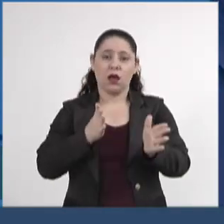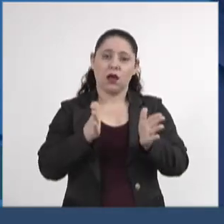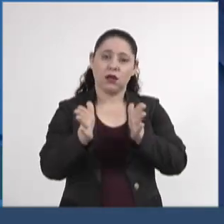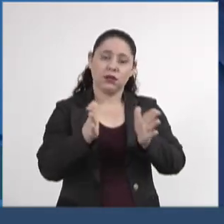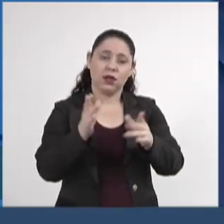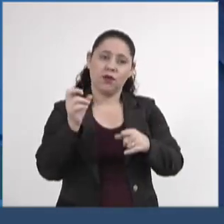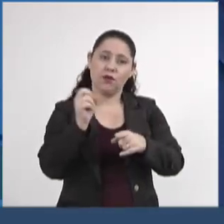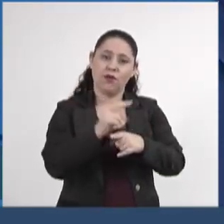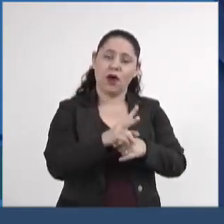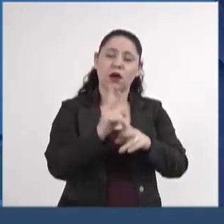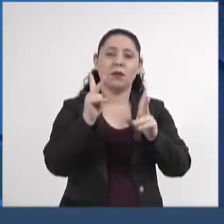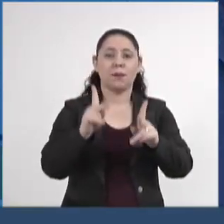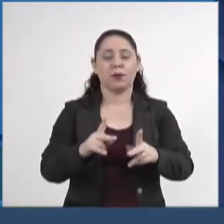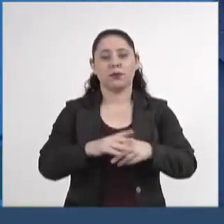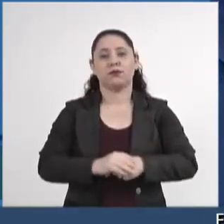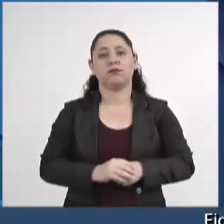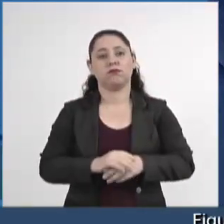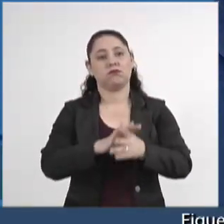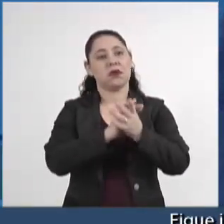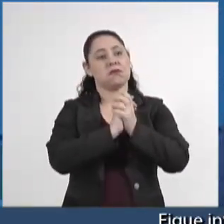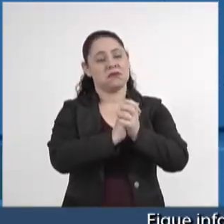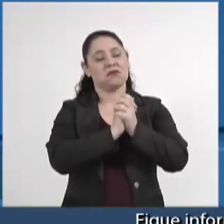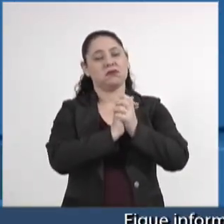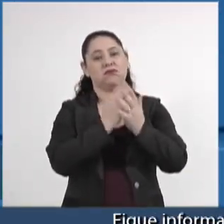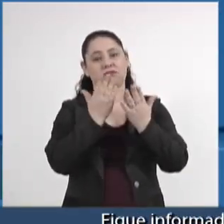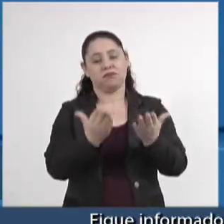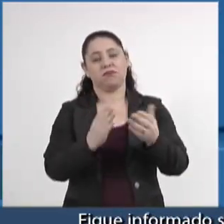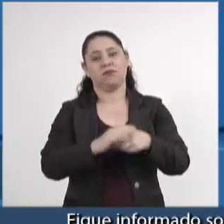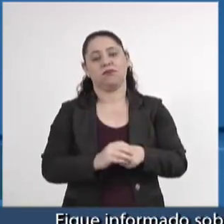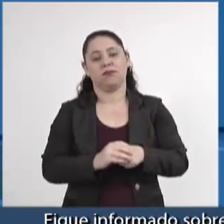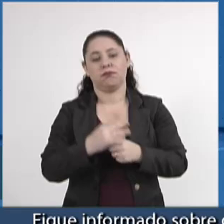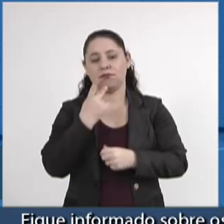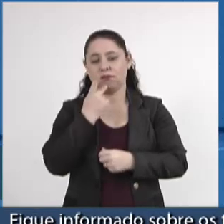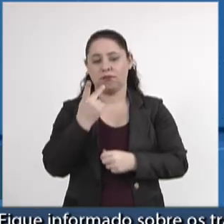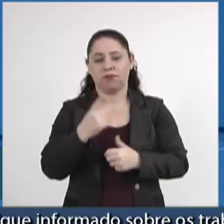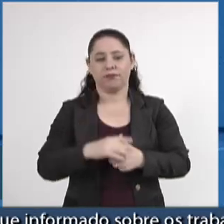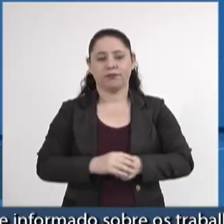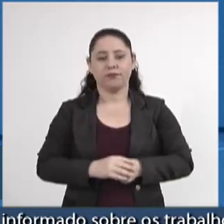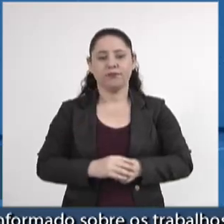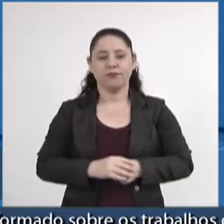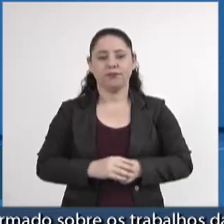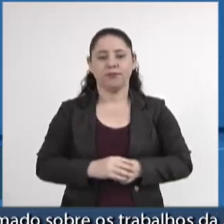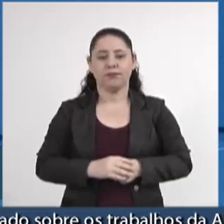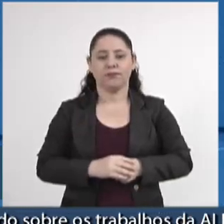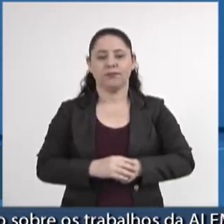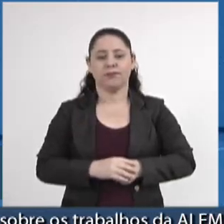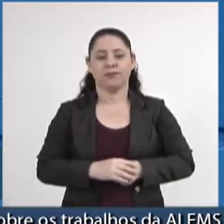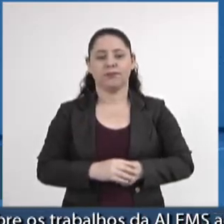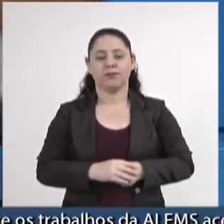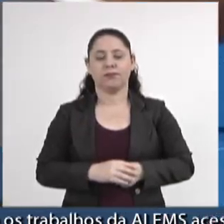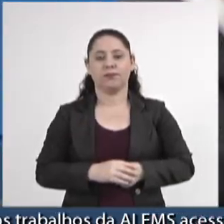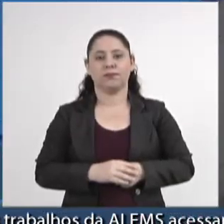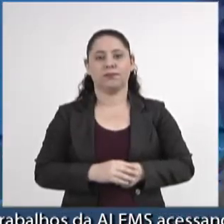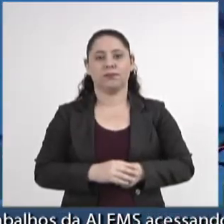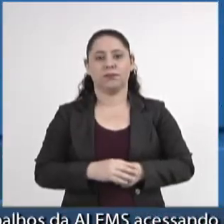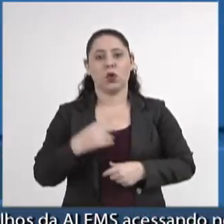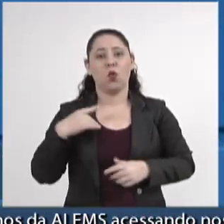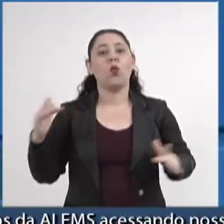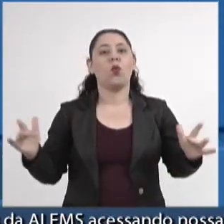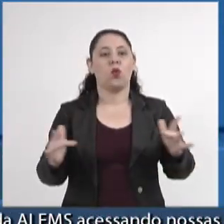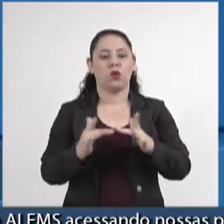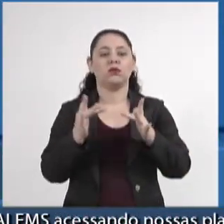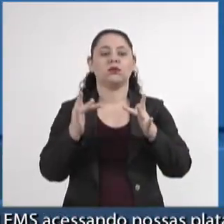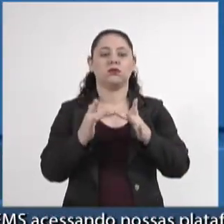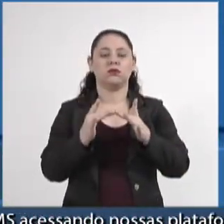o cargo e a função pública. Então, parabéns pelo seu pronunciamento, comungo desse